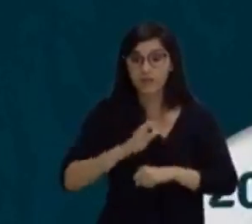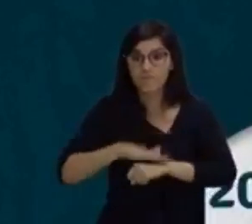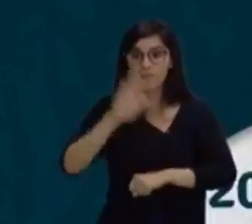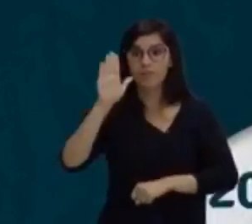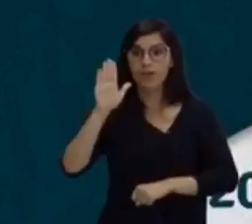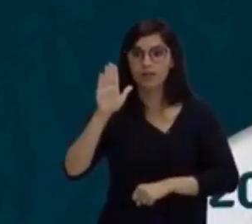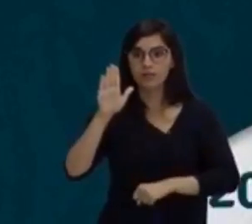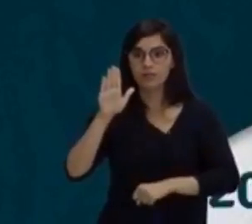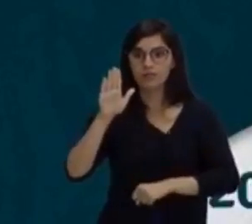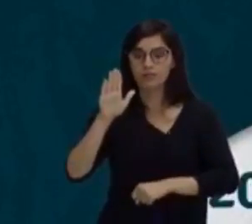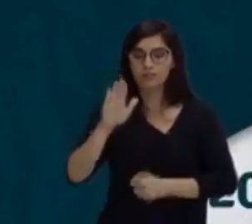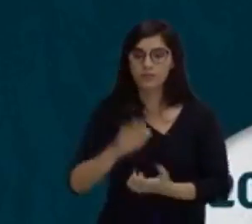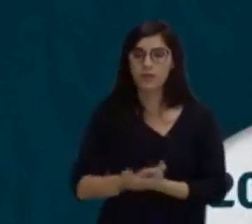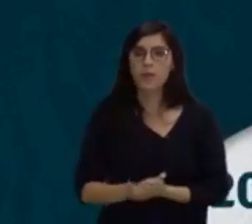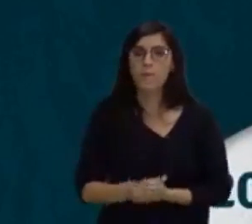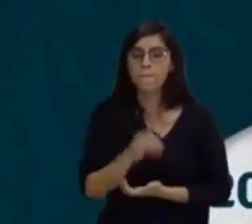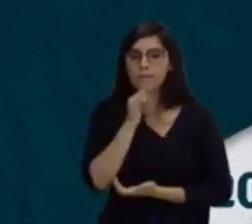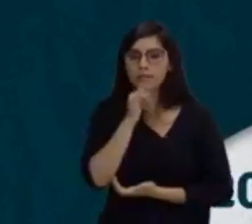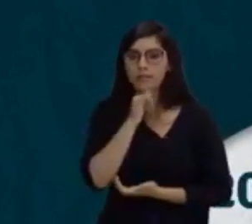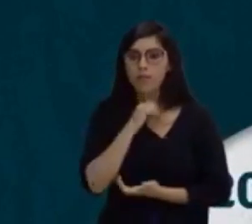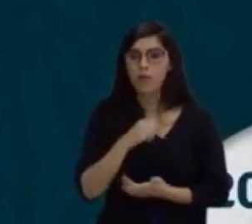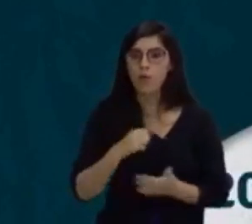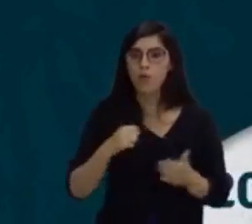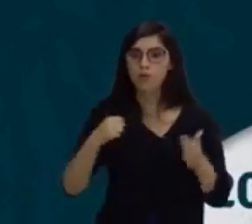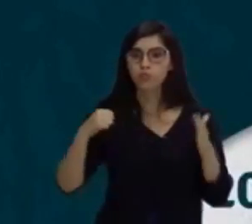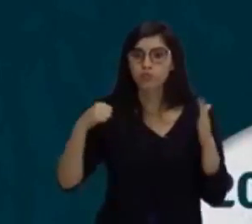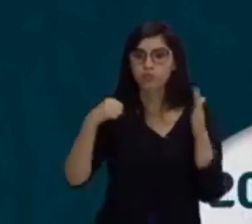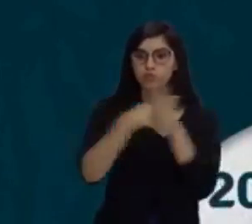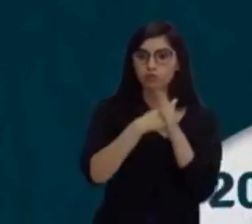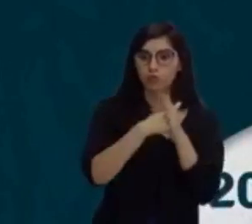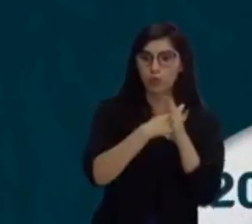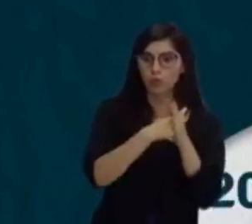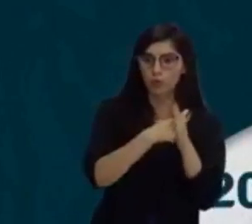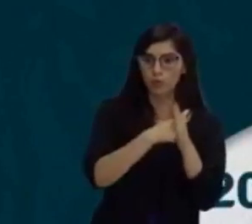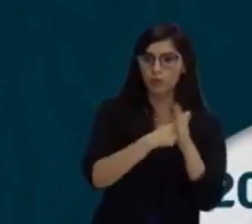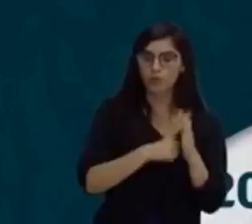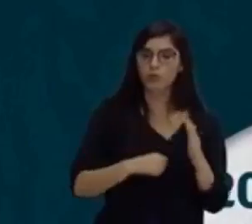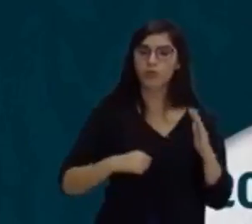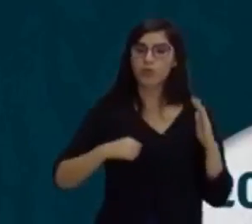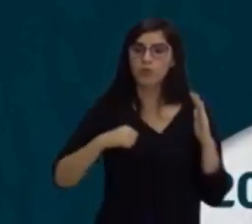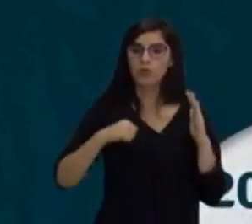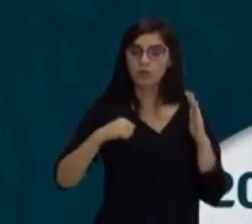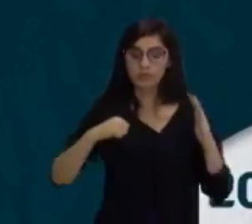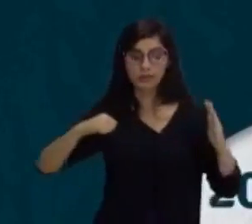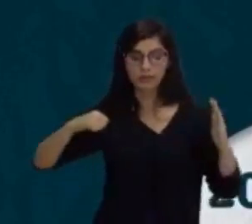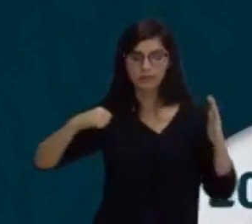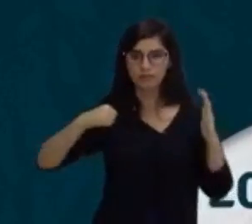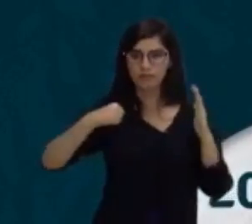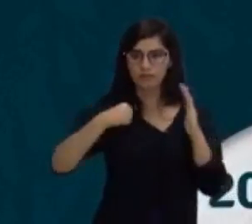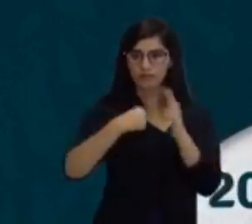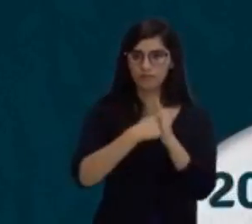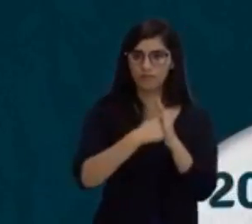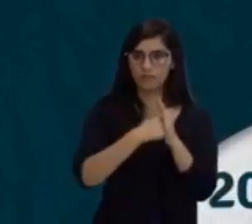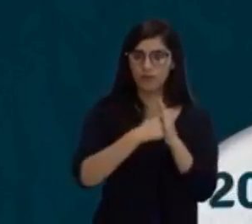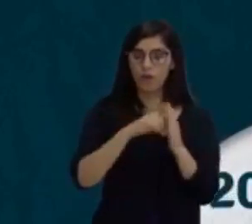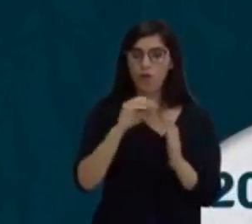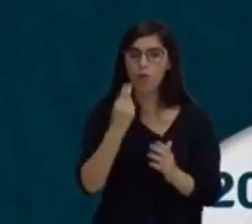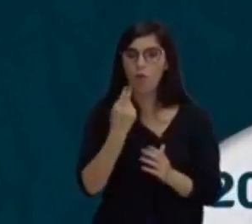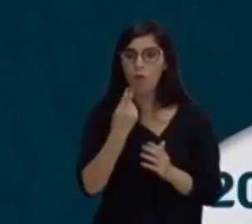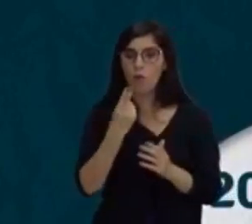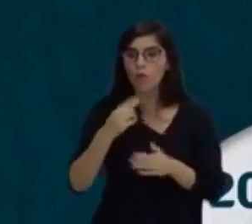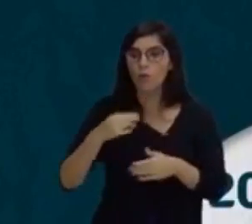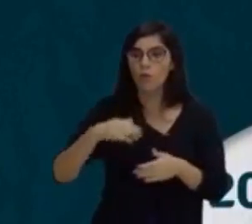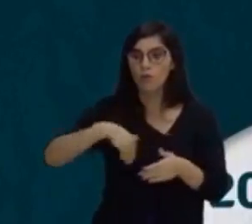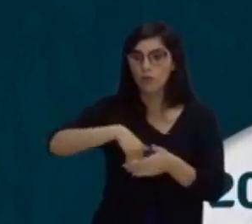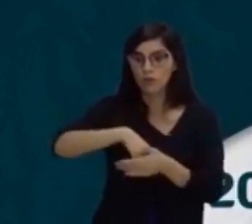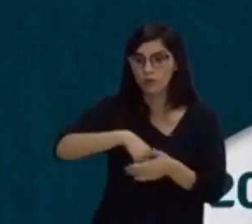pode dar é o soco que é desferido pelo boxer, pelo lutador, ou então um jogador de futebol